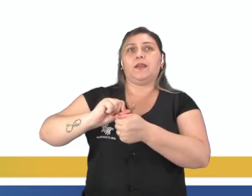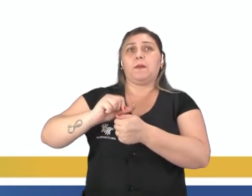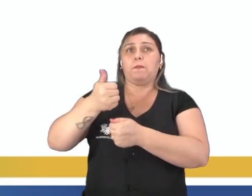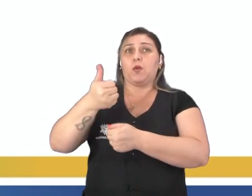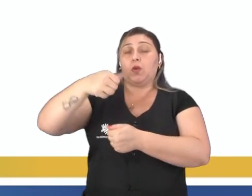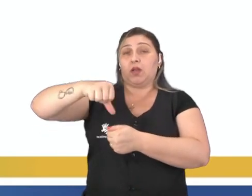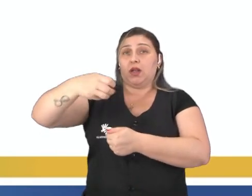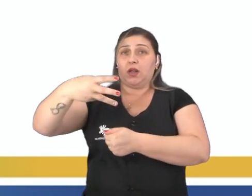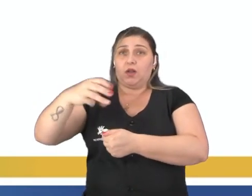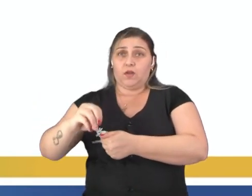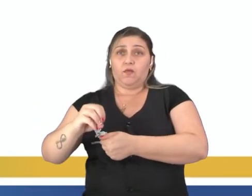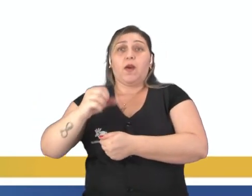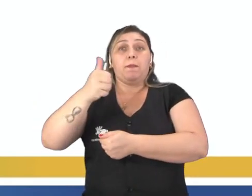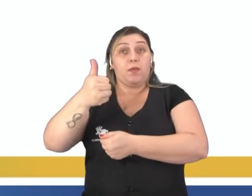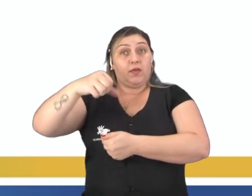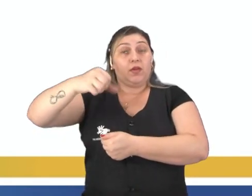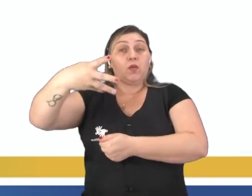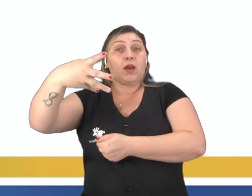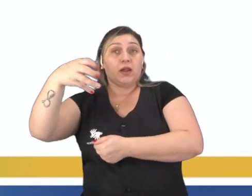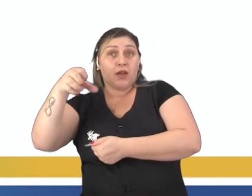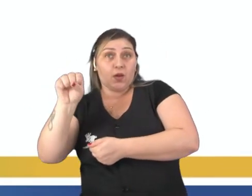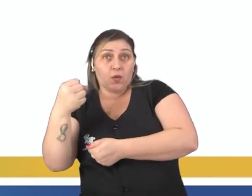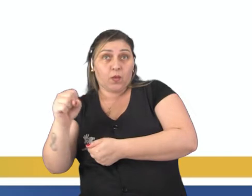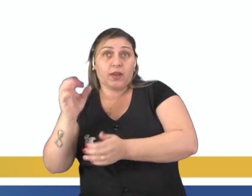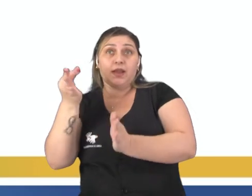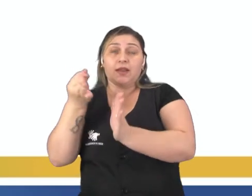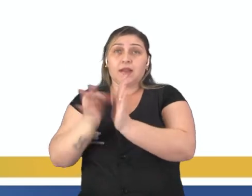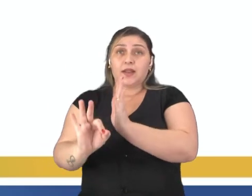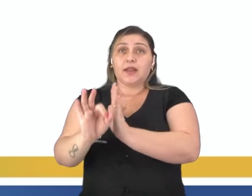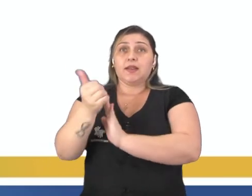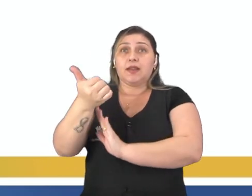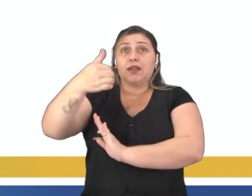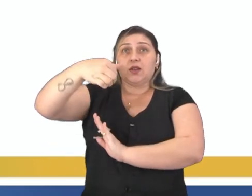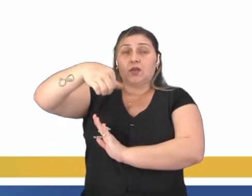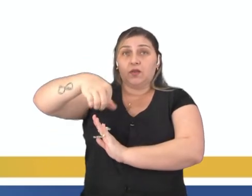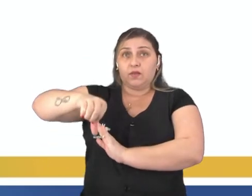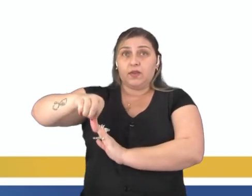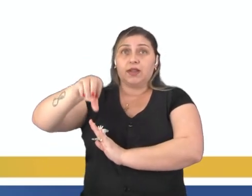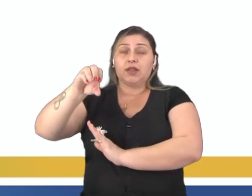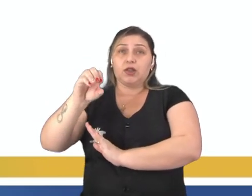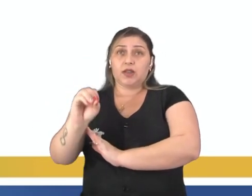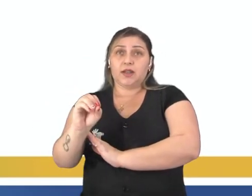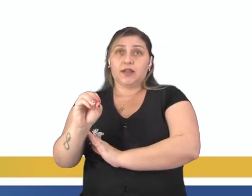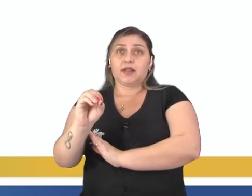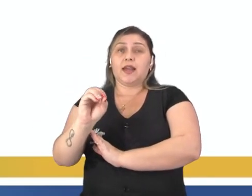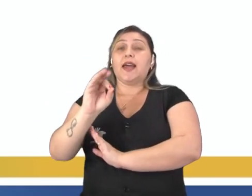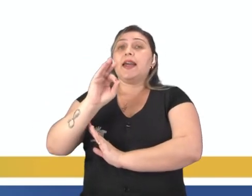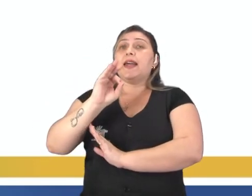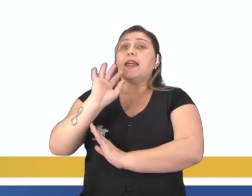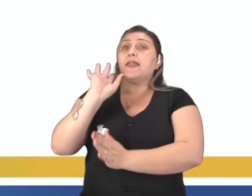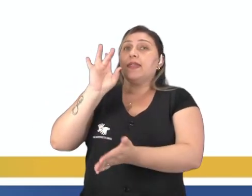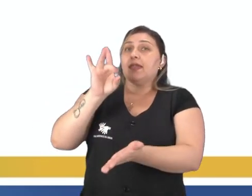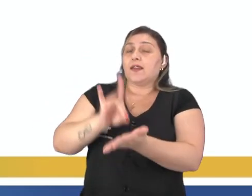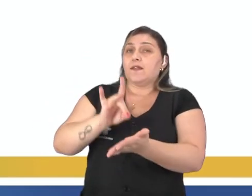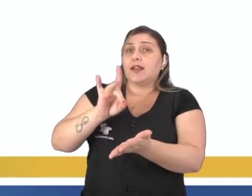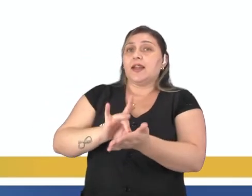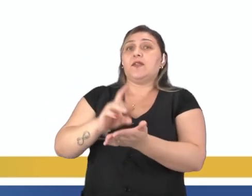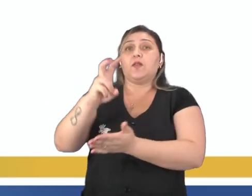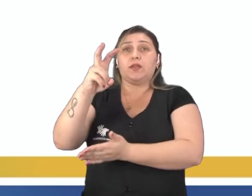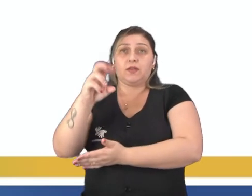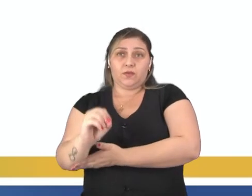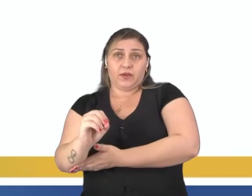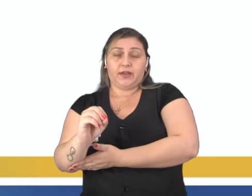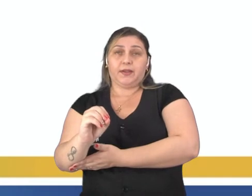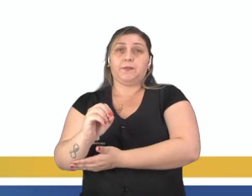na verdade foi criada em 48, e que foi assinada por 190 Estados-membros, que na verdade foram 50 e um pouquinho, certo?